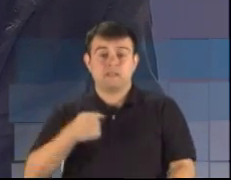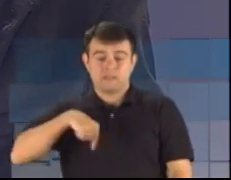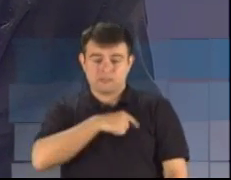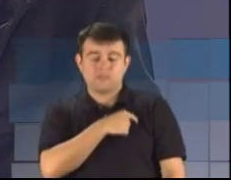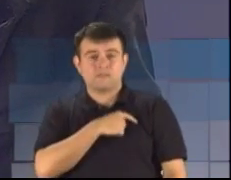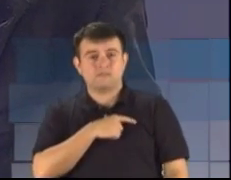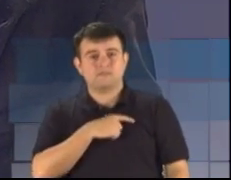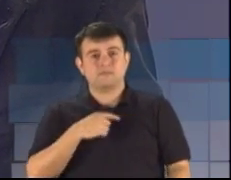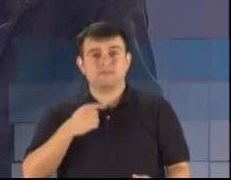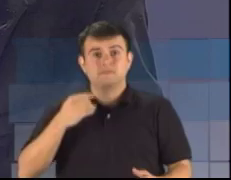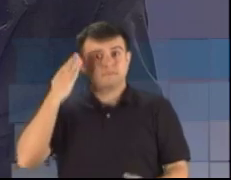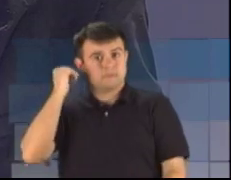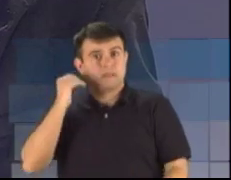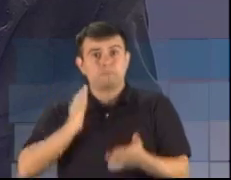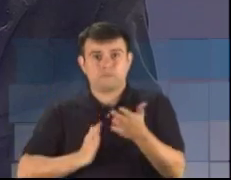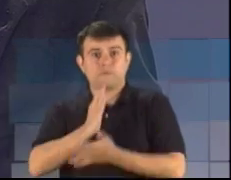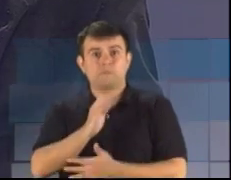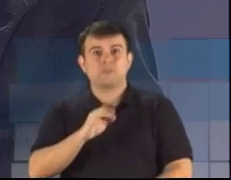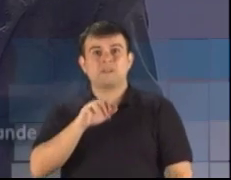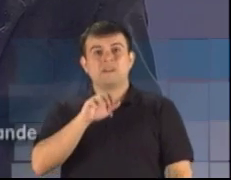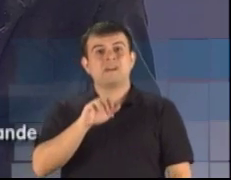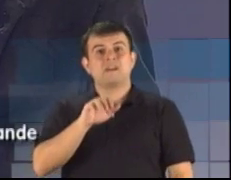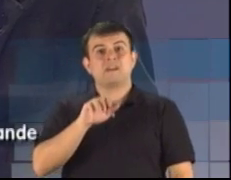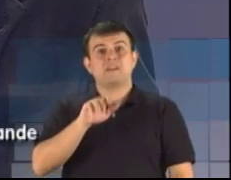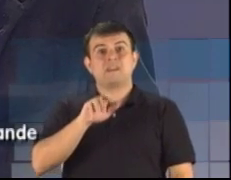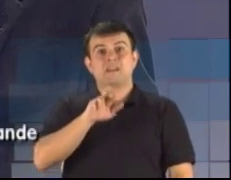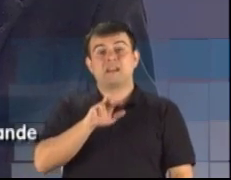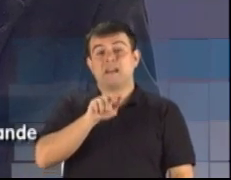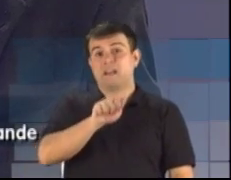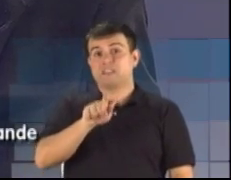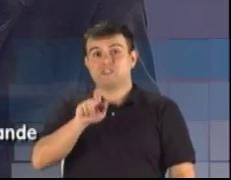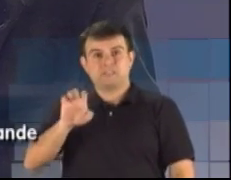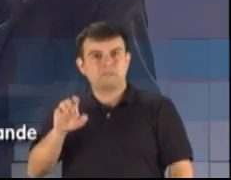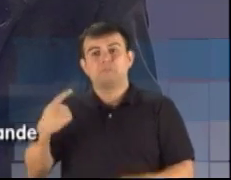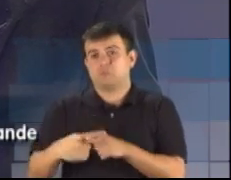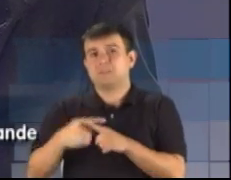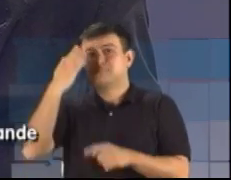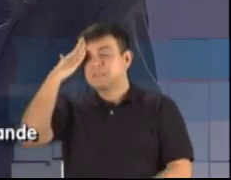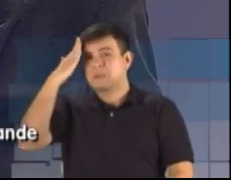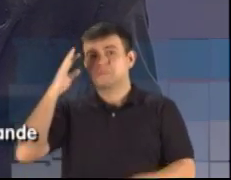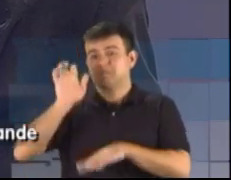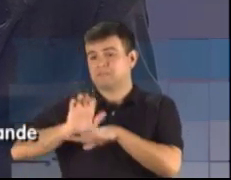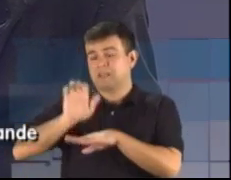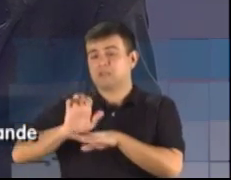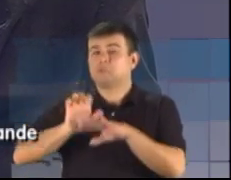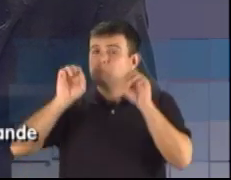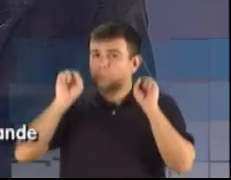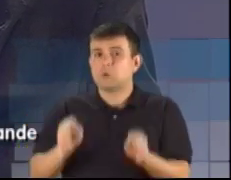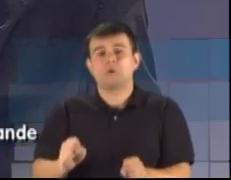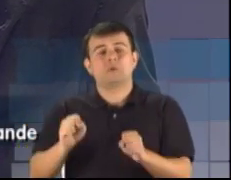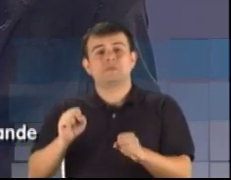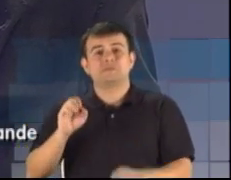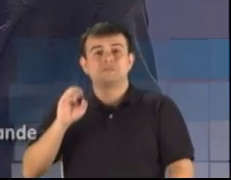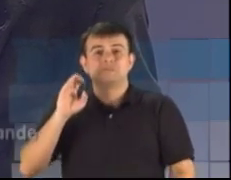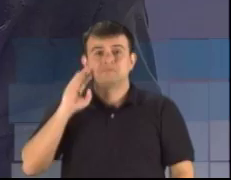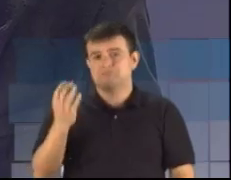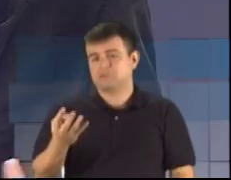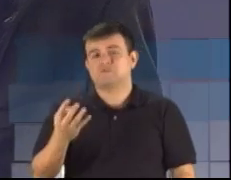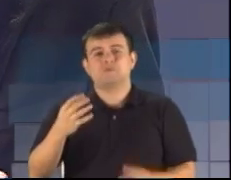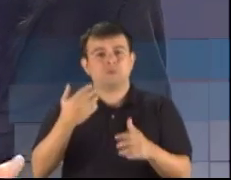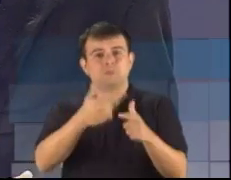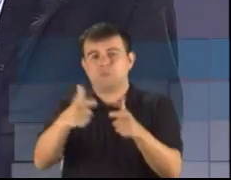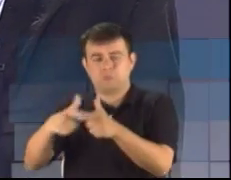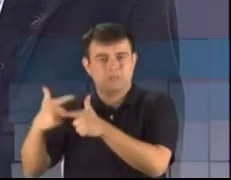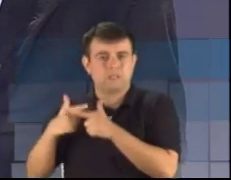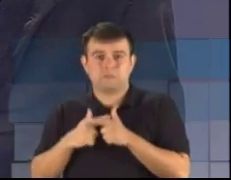nós entendíamos que o Estado poderia resolver essas questões. Lamentavelmente, a GR, em